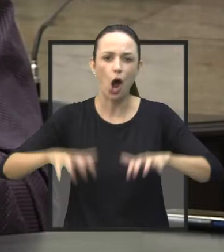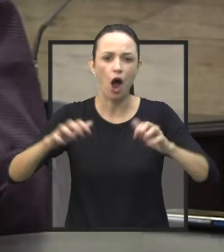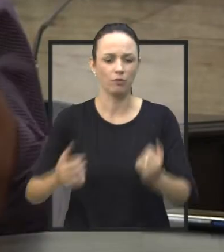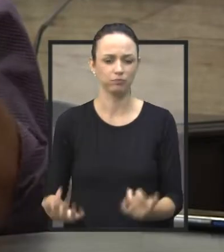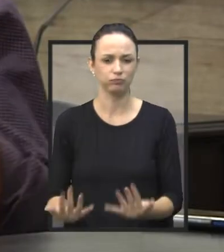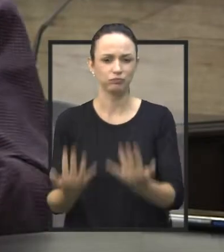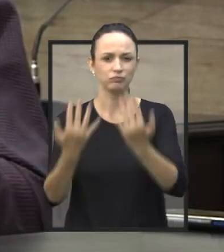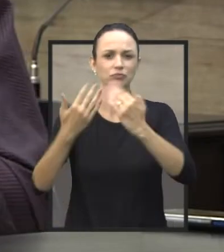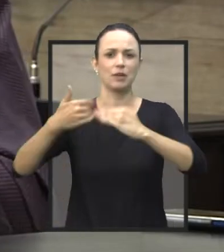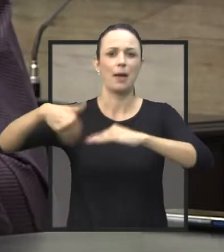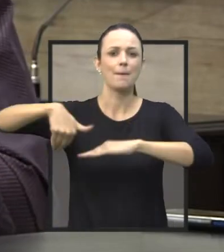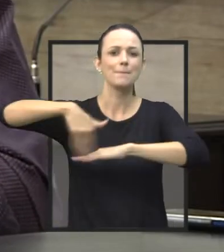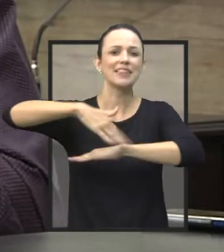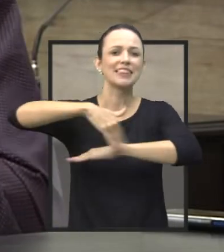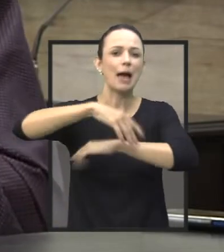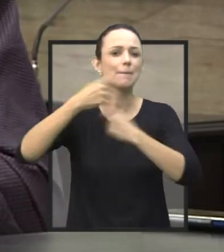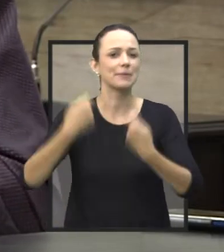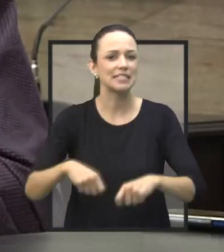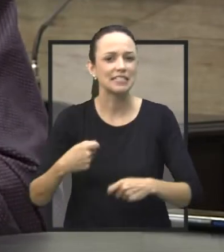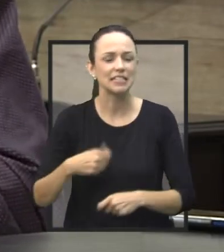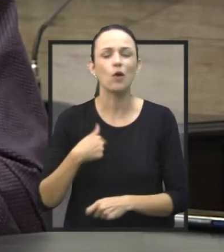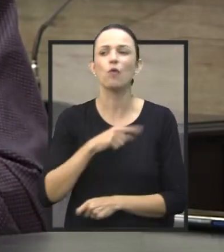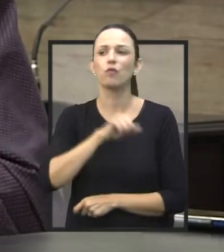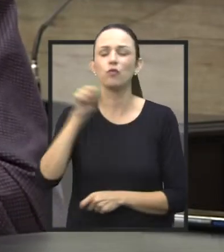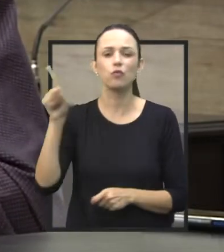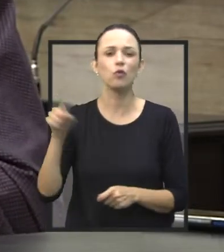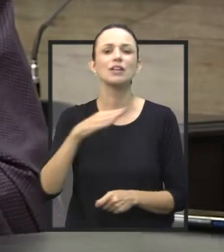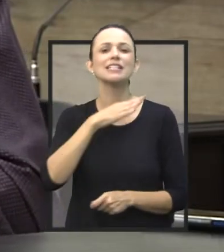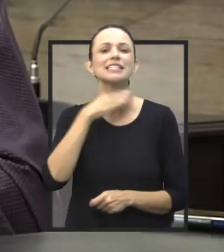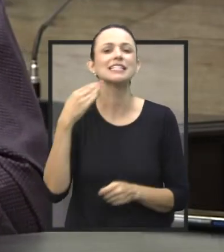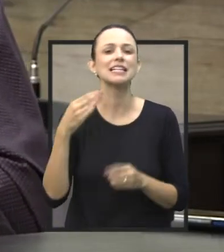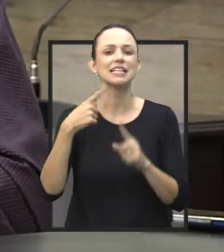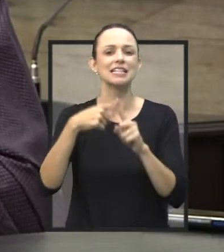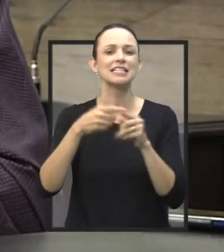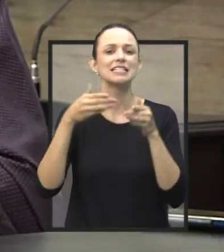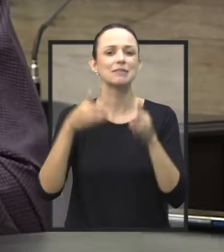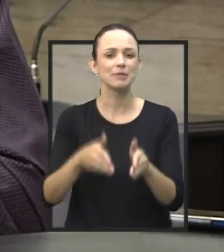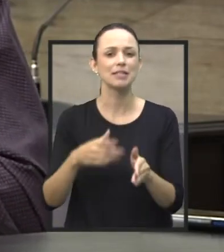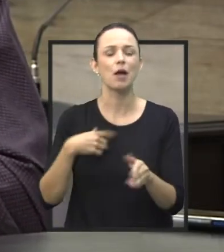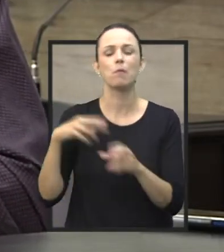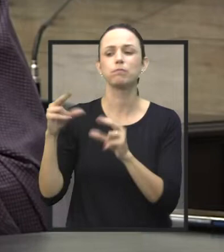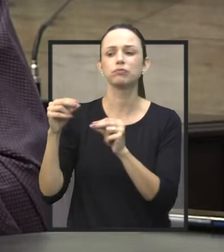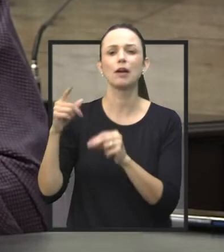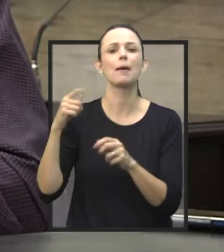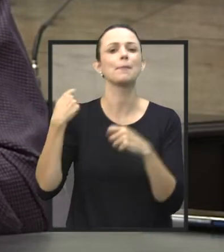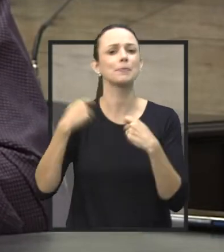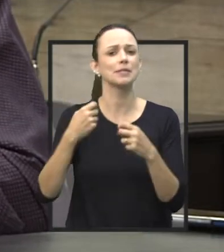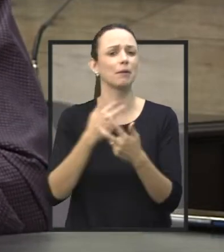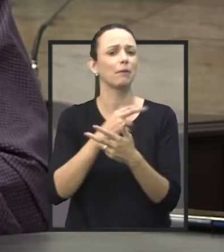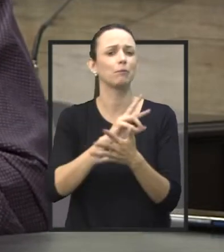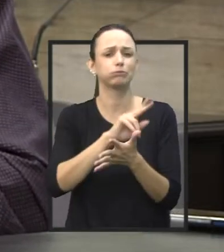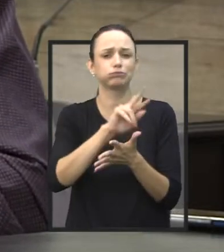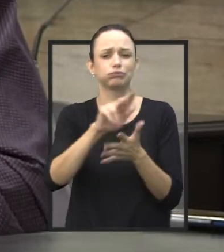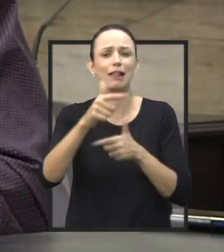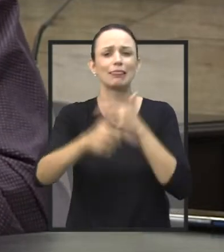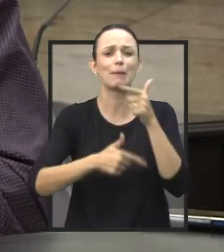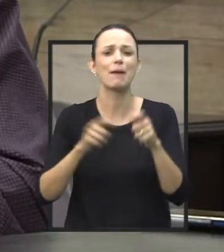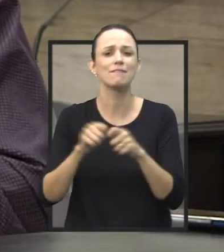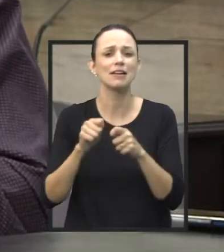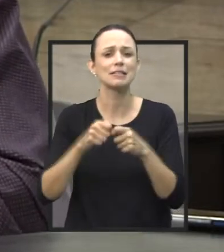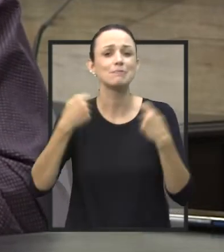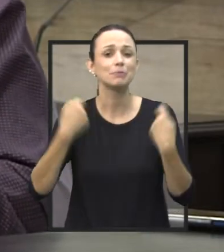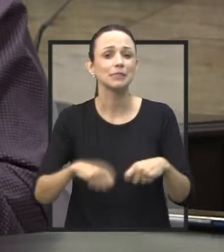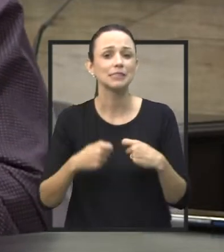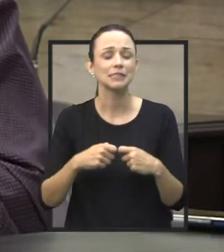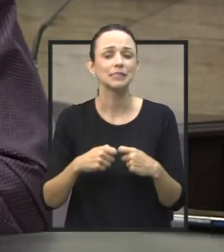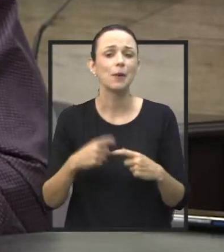pintada, acabei de passar lá no cemitério, estava conversando com o coordenador lá, tem um monte de serviço para ser feito lá, por que é que a